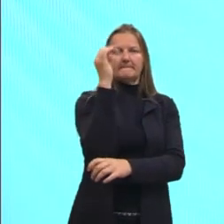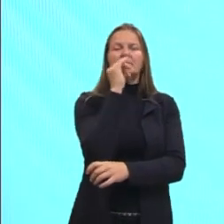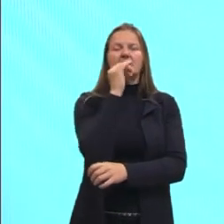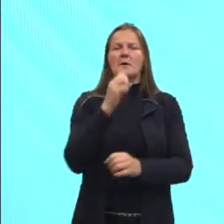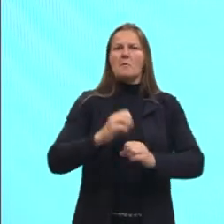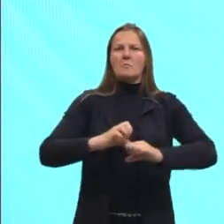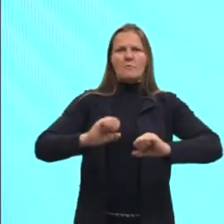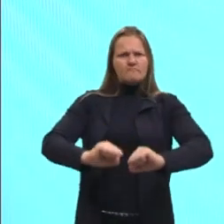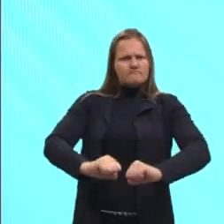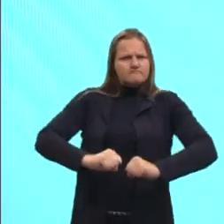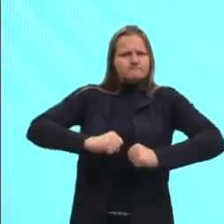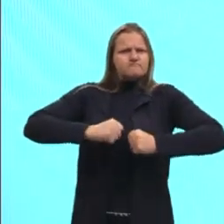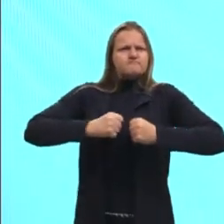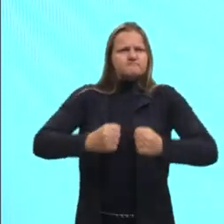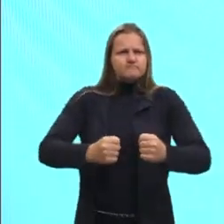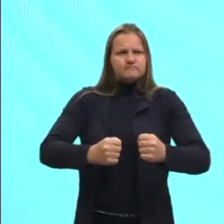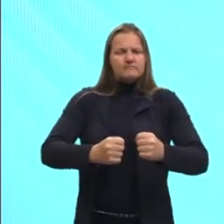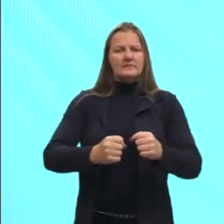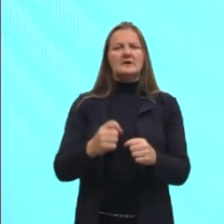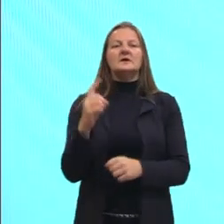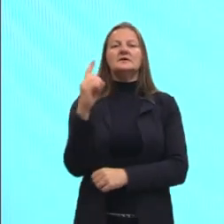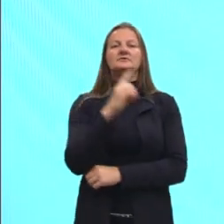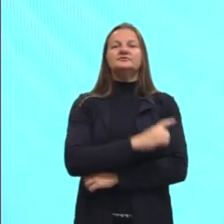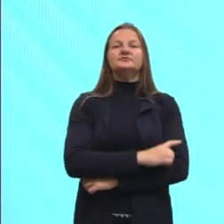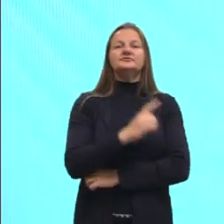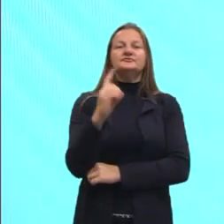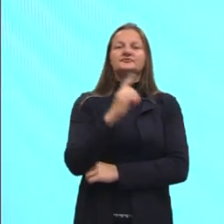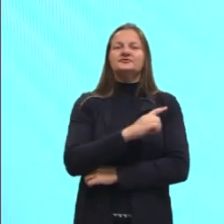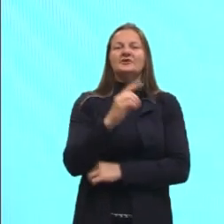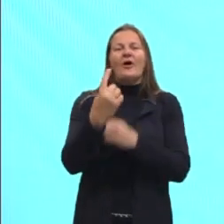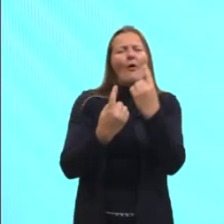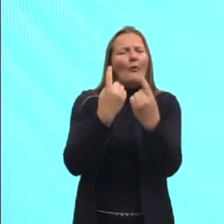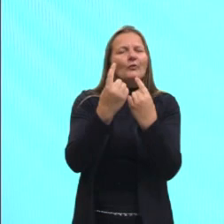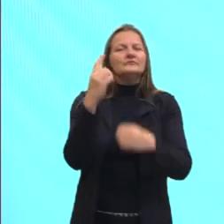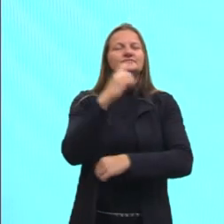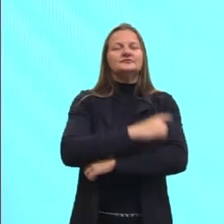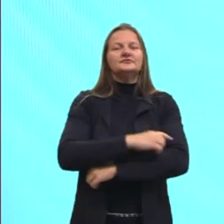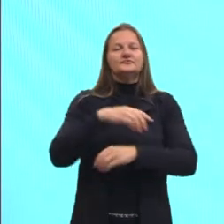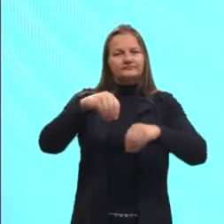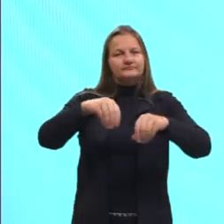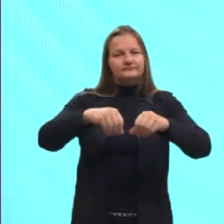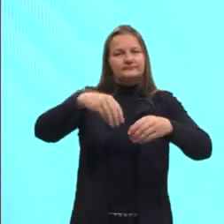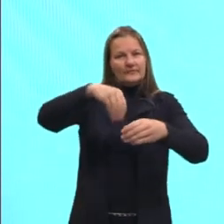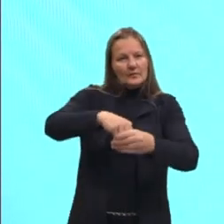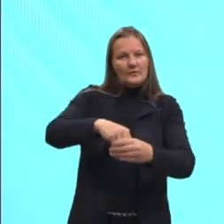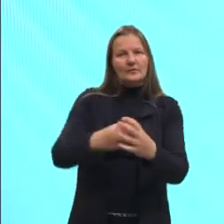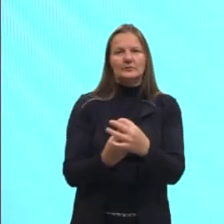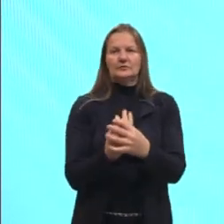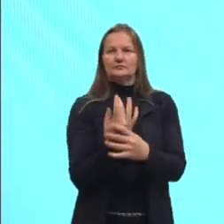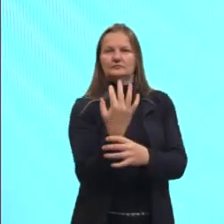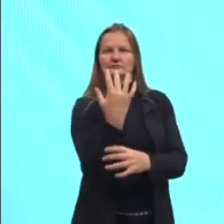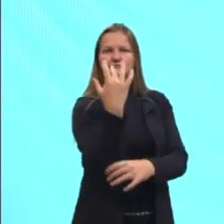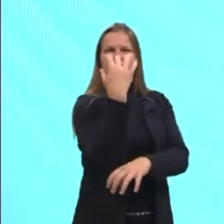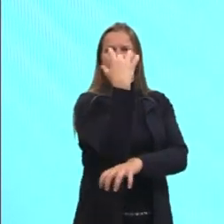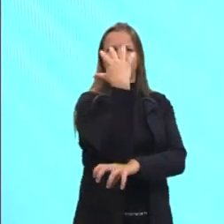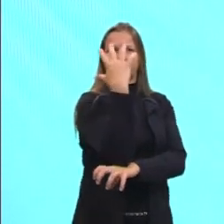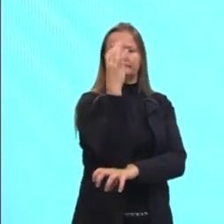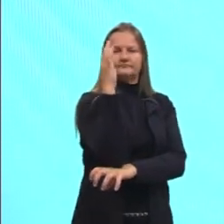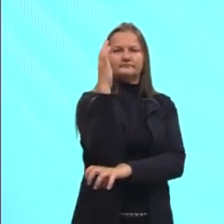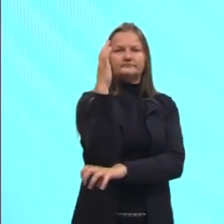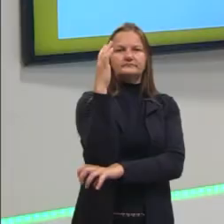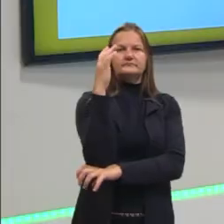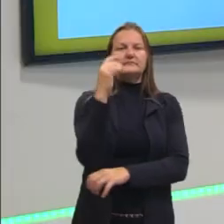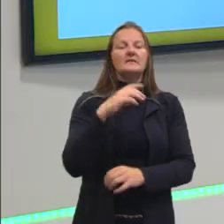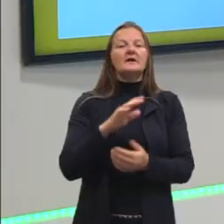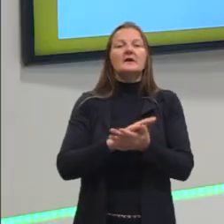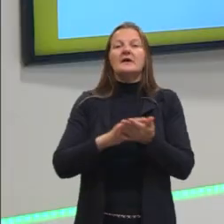maior resistência, assim, a ficar mais dias, a maioria das plantas, né? Terrestres, tem uma condição de ficar, por exemplo, mais